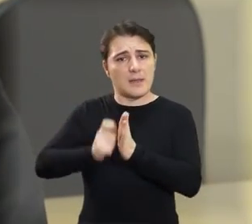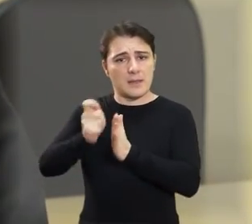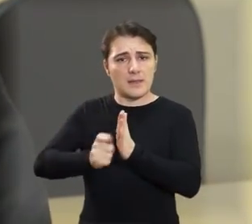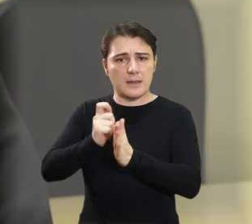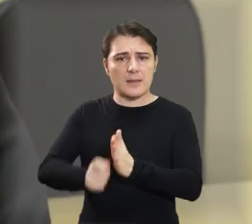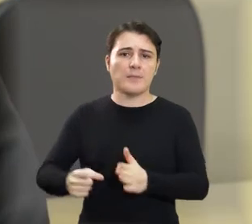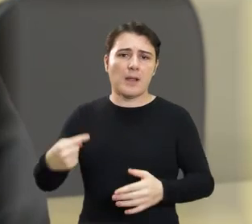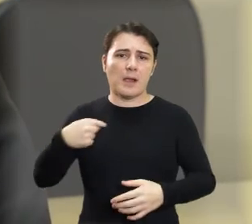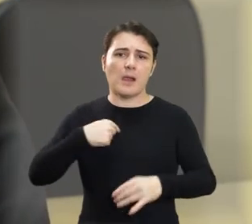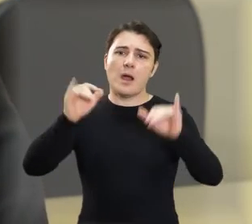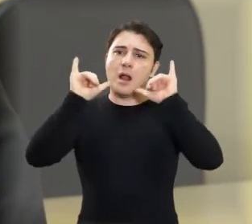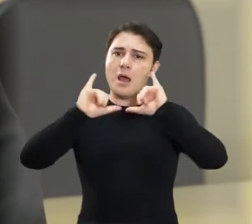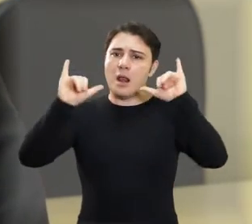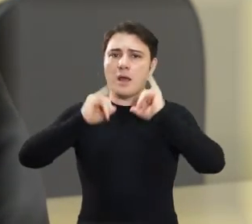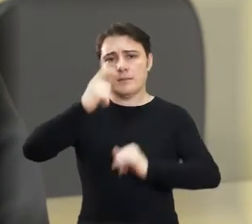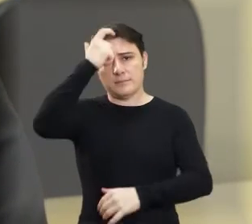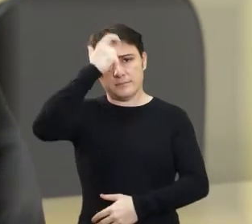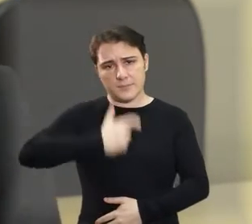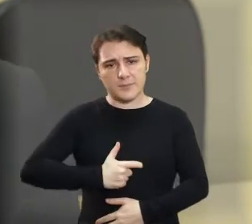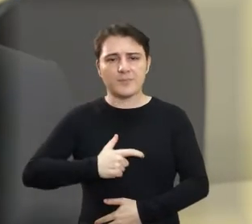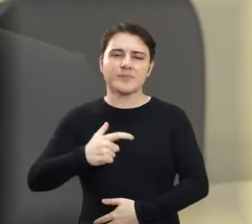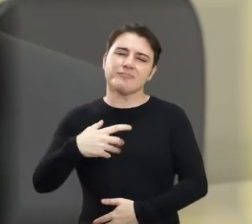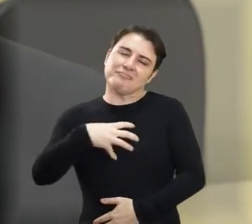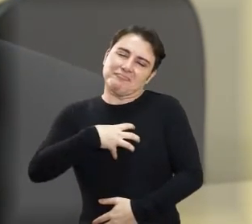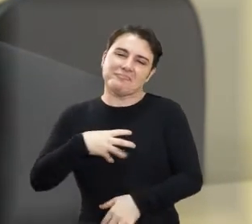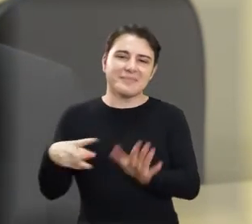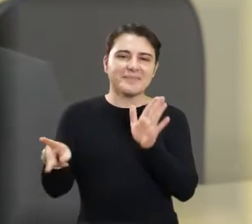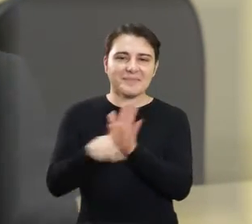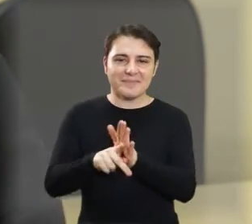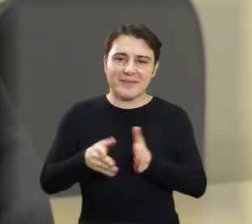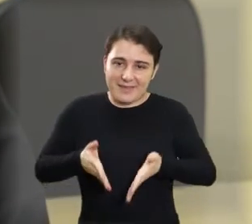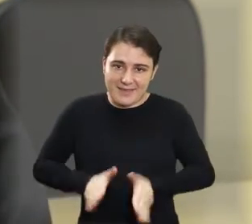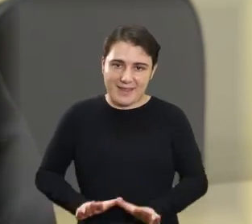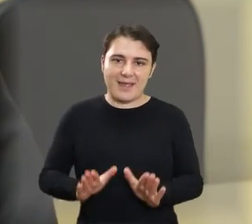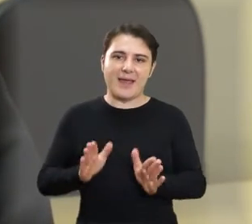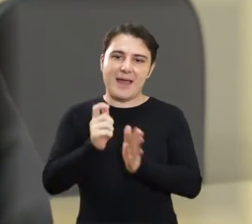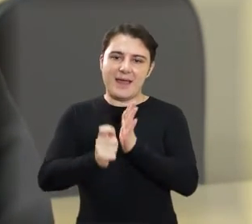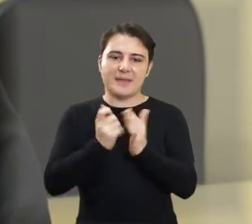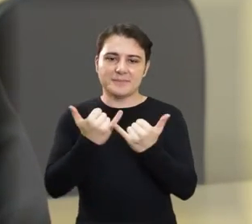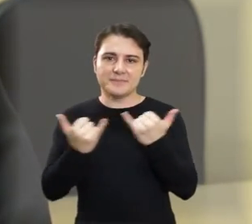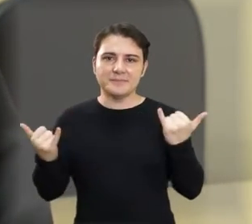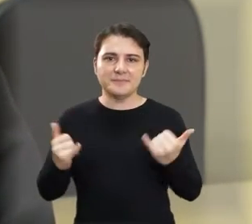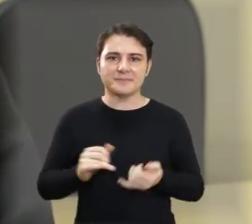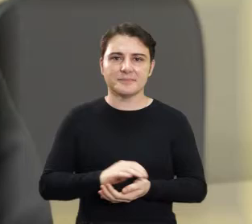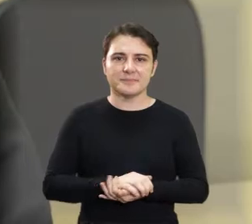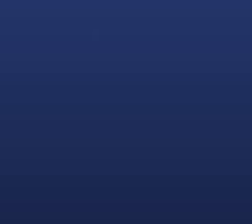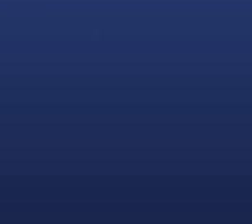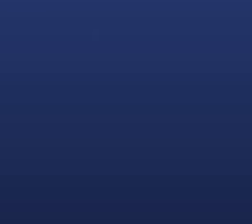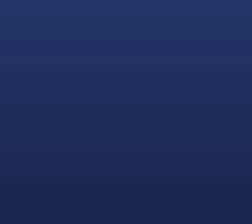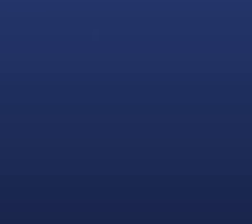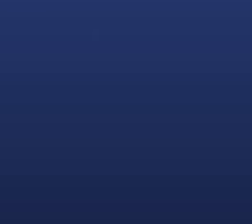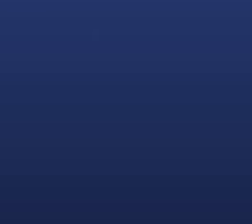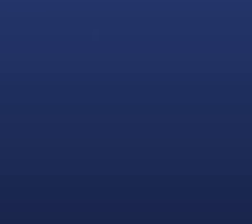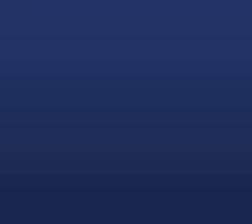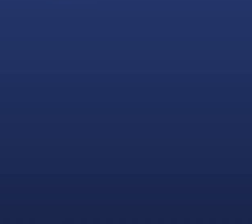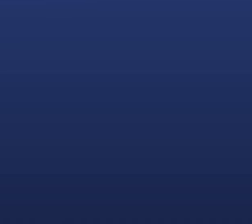a população araraquarense. Aliás, eu já posso me considerar um cidadão araraquarense.